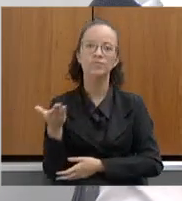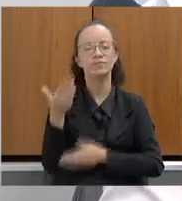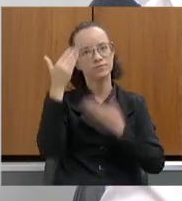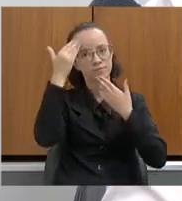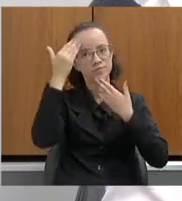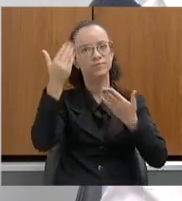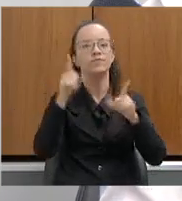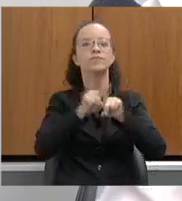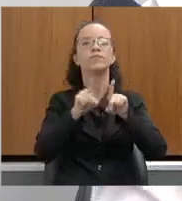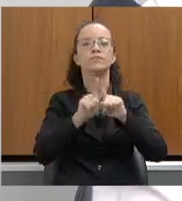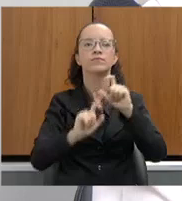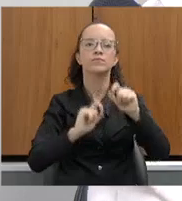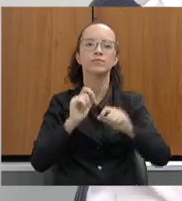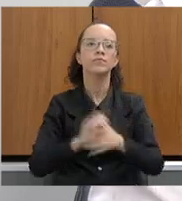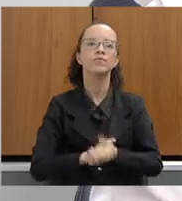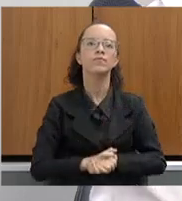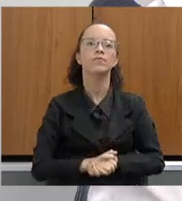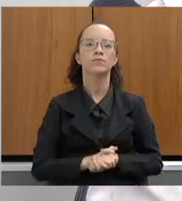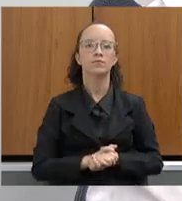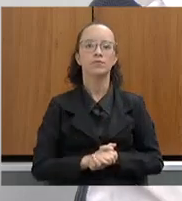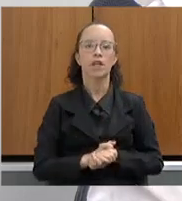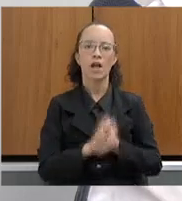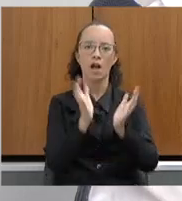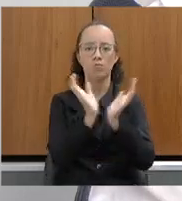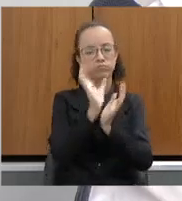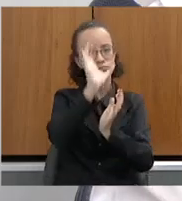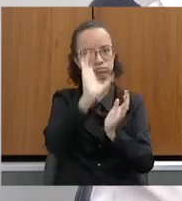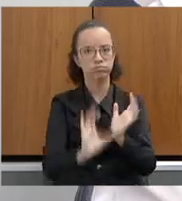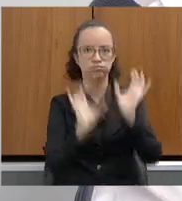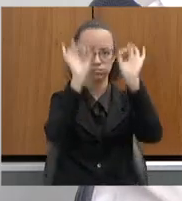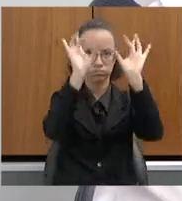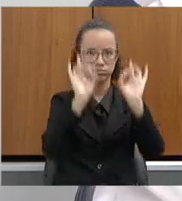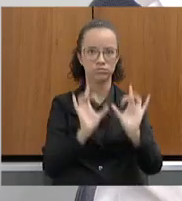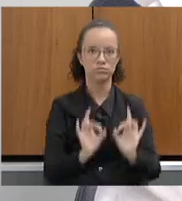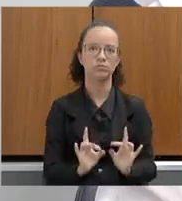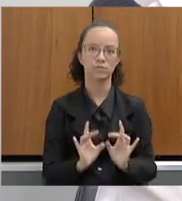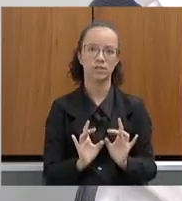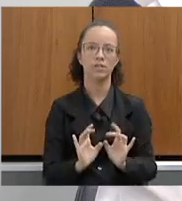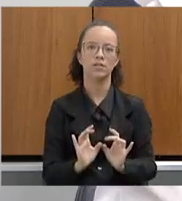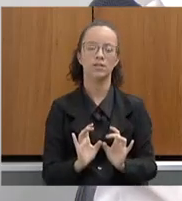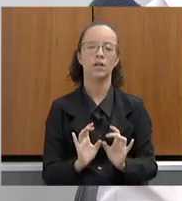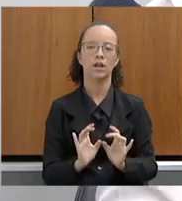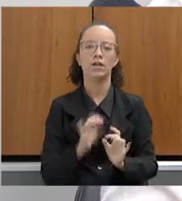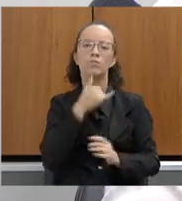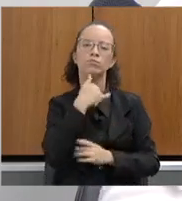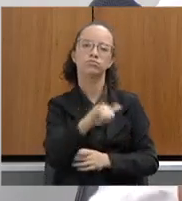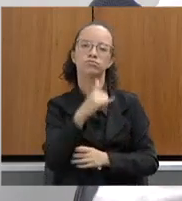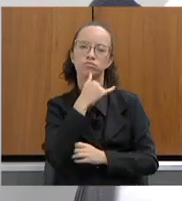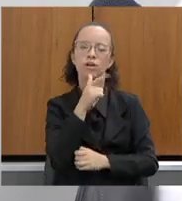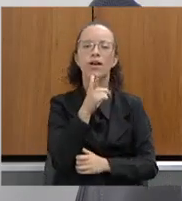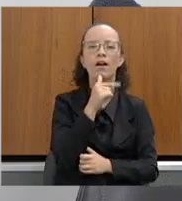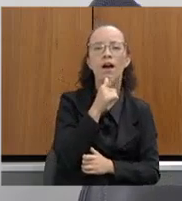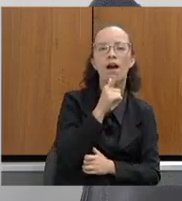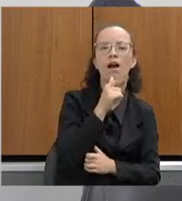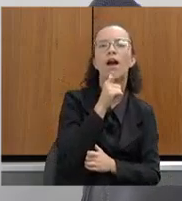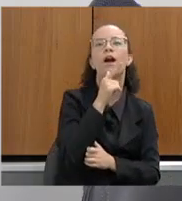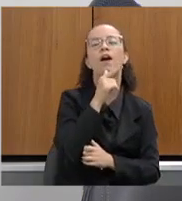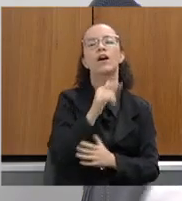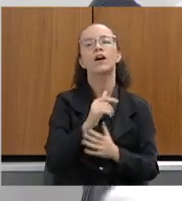agradecer que a Comissão Extraordinária das Energias Renováveis e Recursos Hídricos está muito